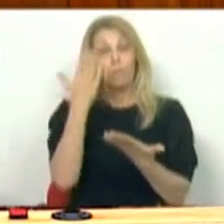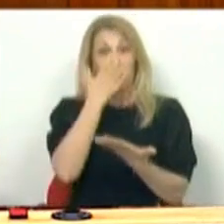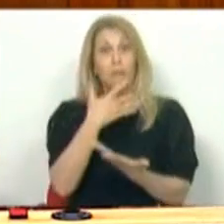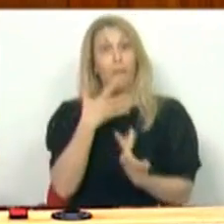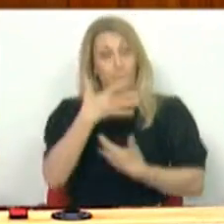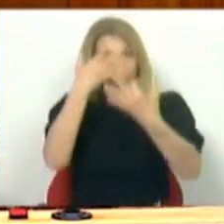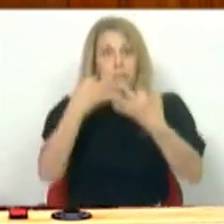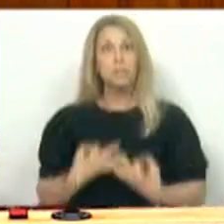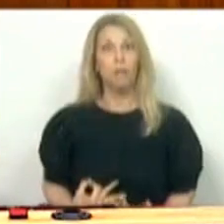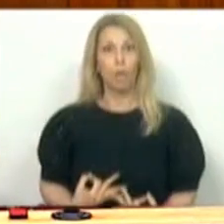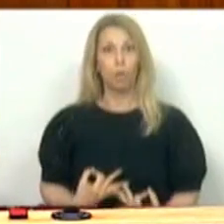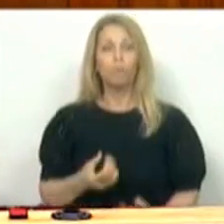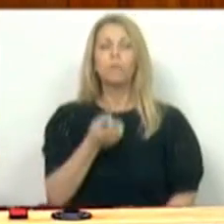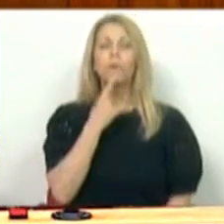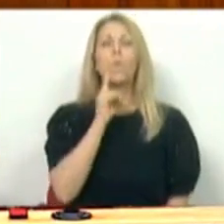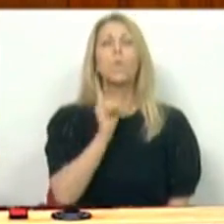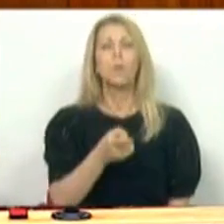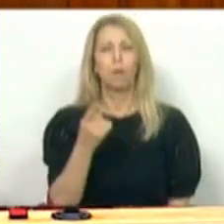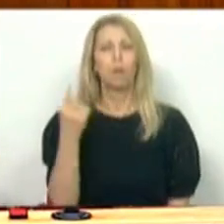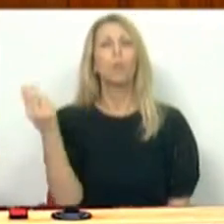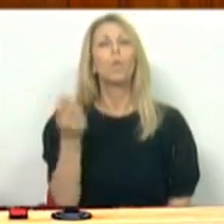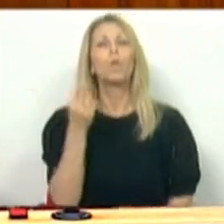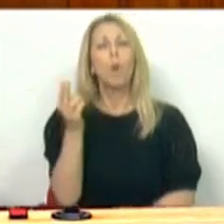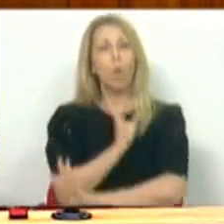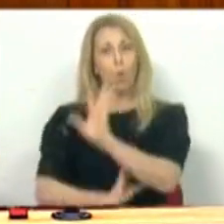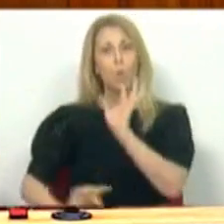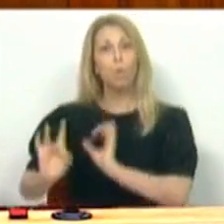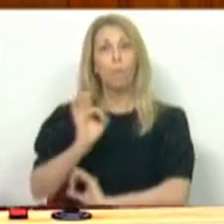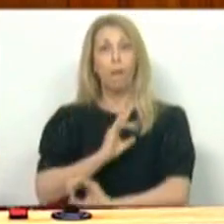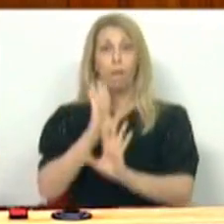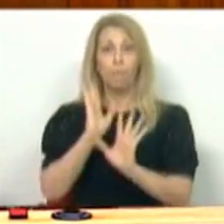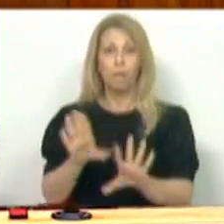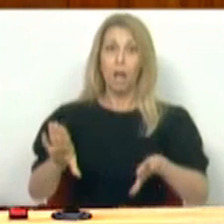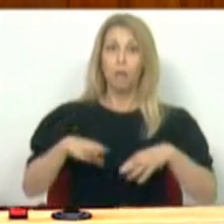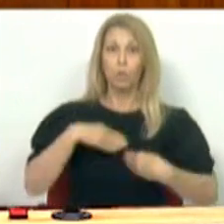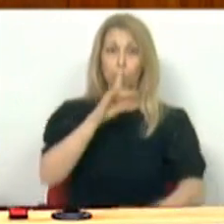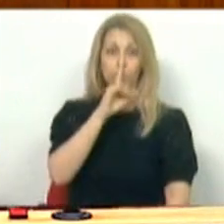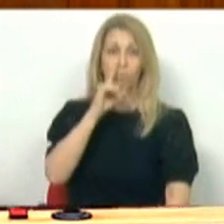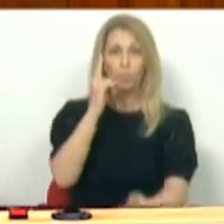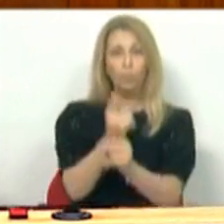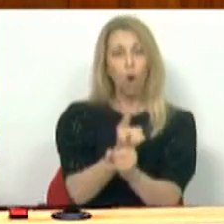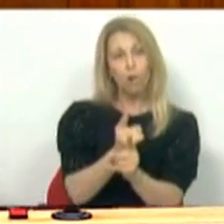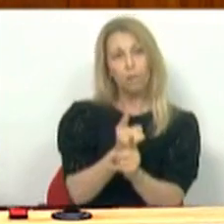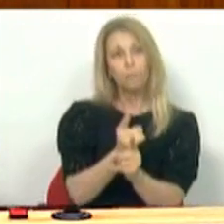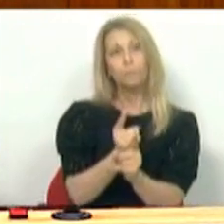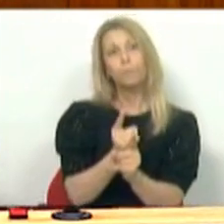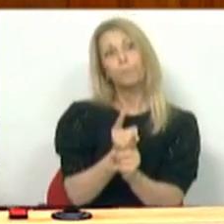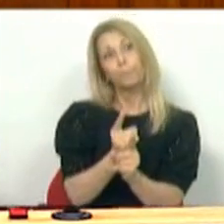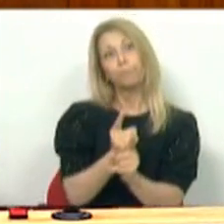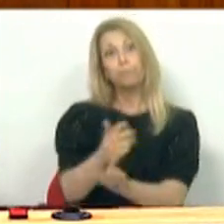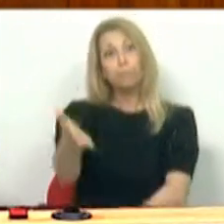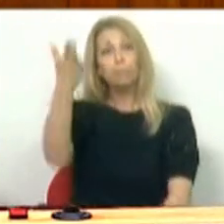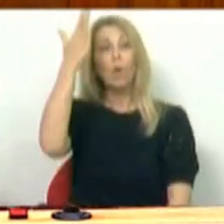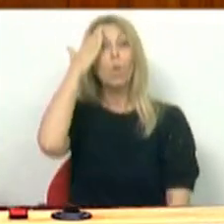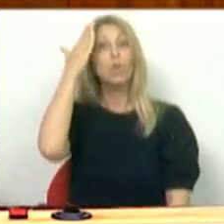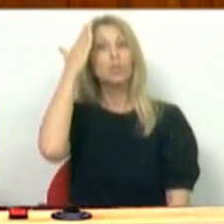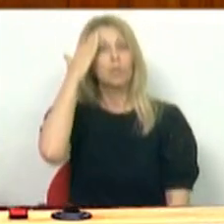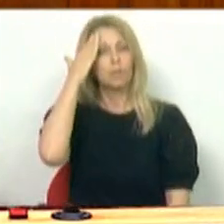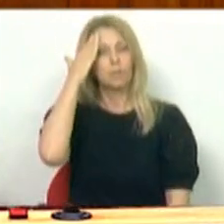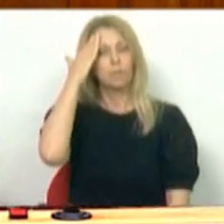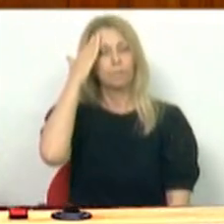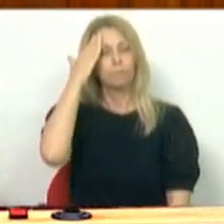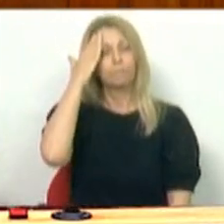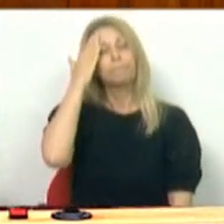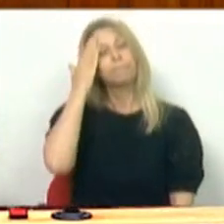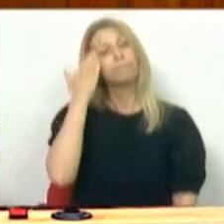a União Europeia tem que assumir simultaneamente a consciência que